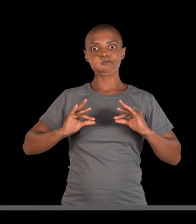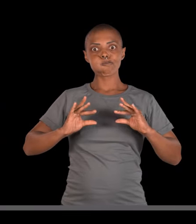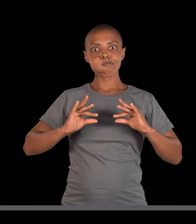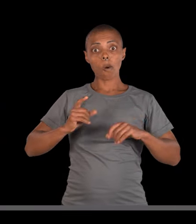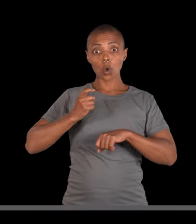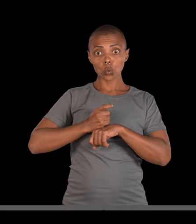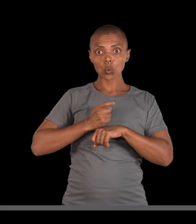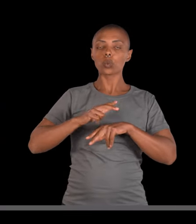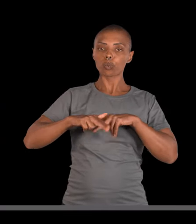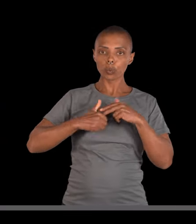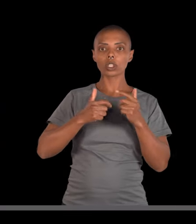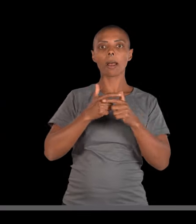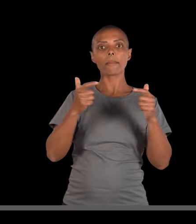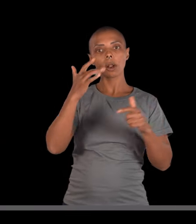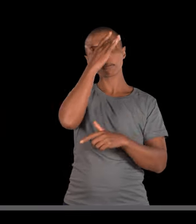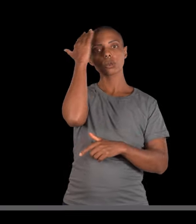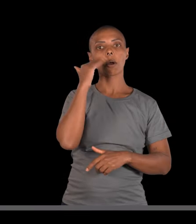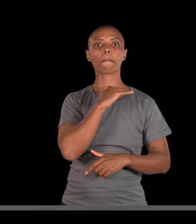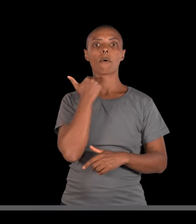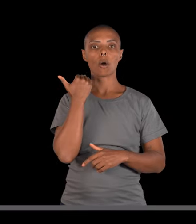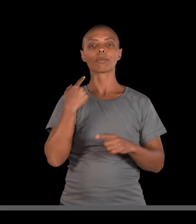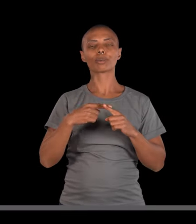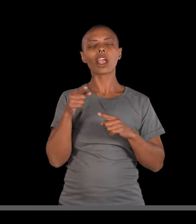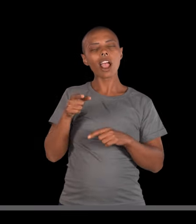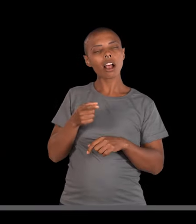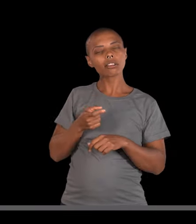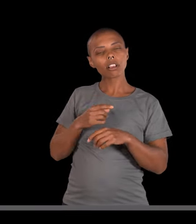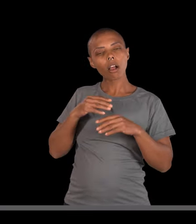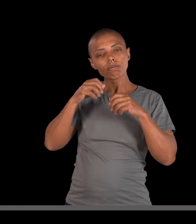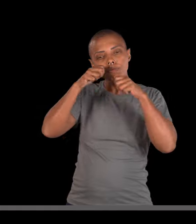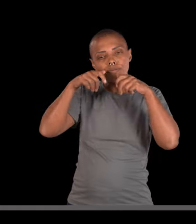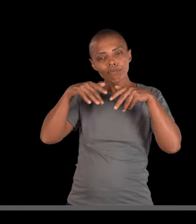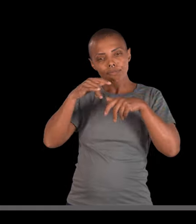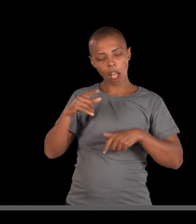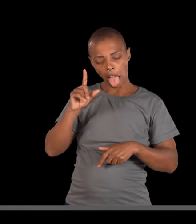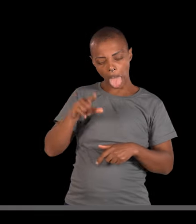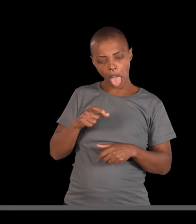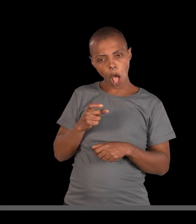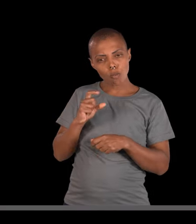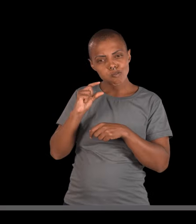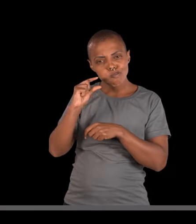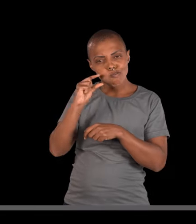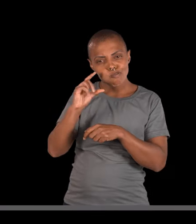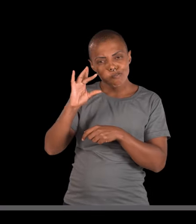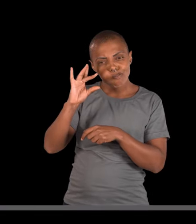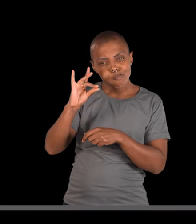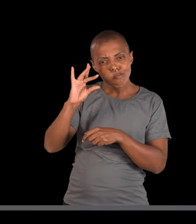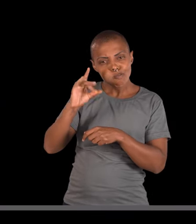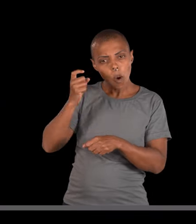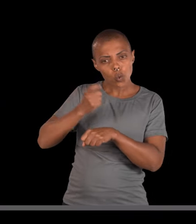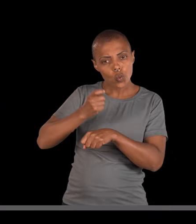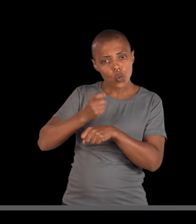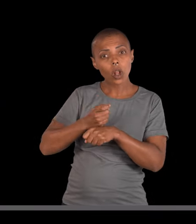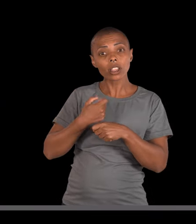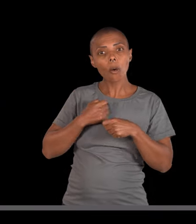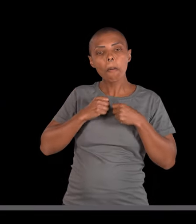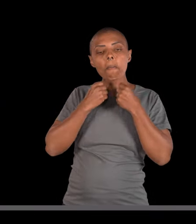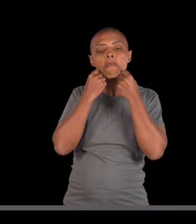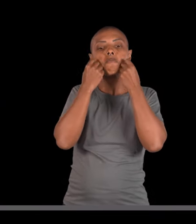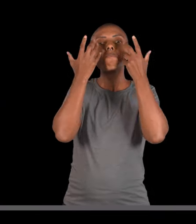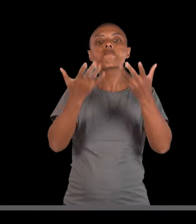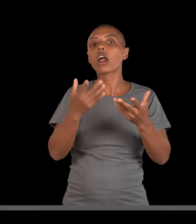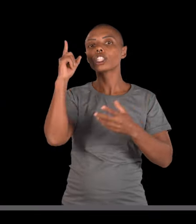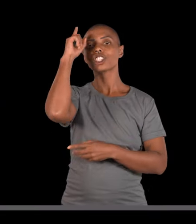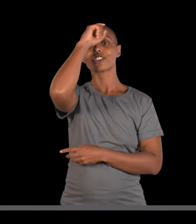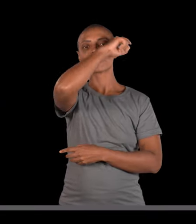na maior parte dos pacientes. Isso porque esse muco, como ele é muito grosso, como ele é muito pegajoso, a eliminação dele é muito